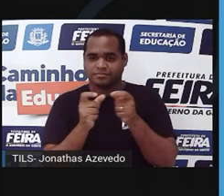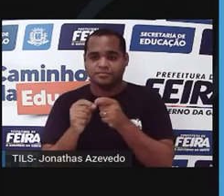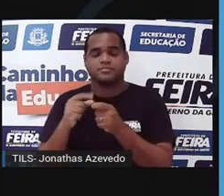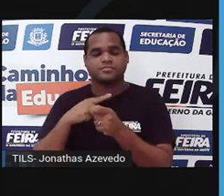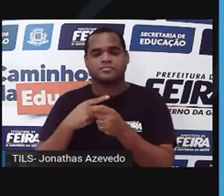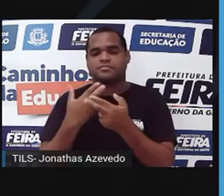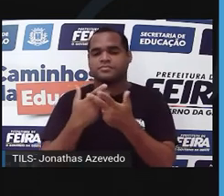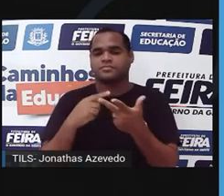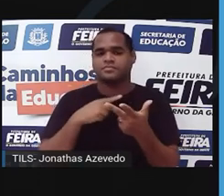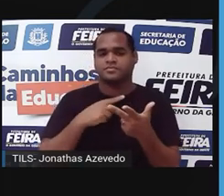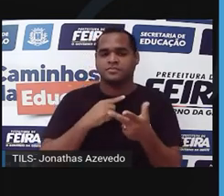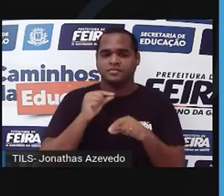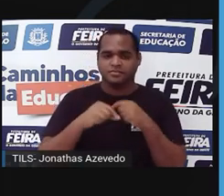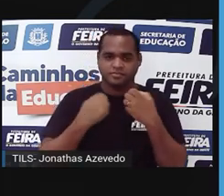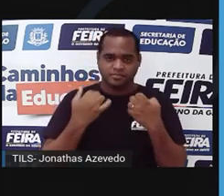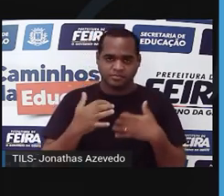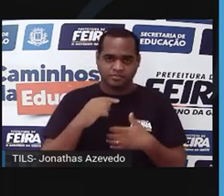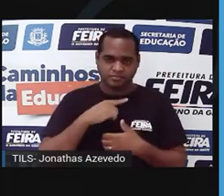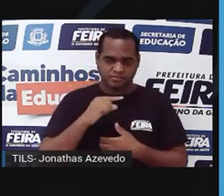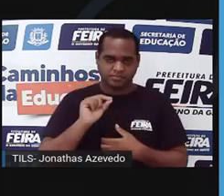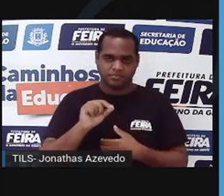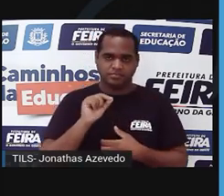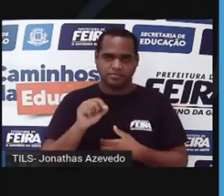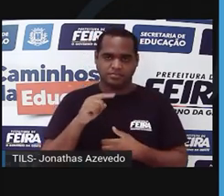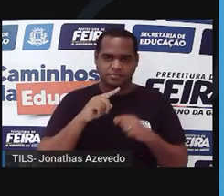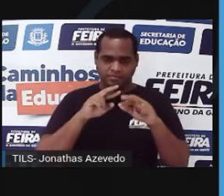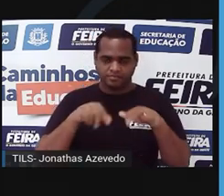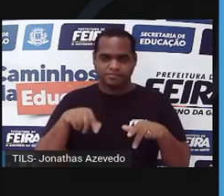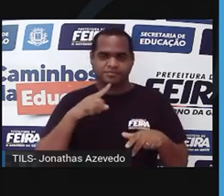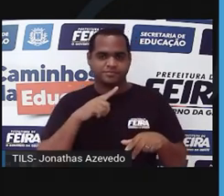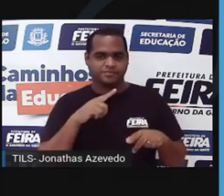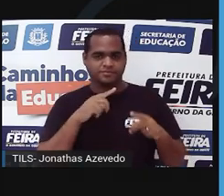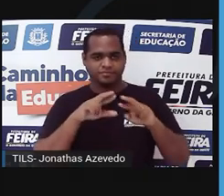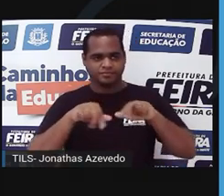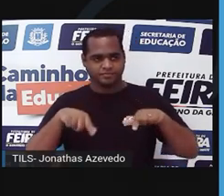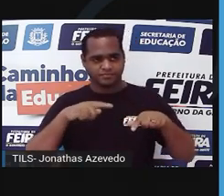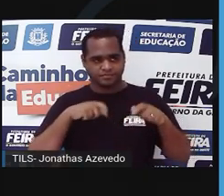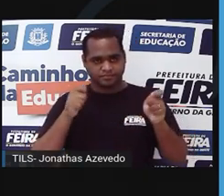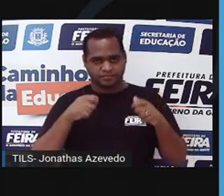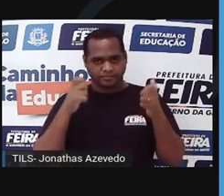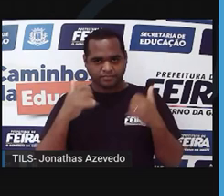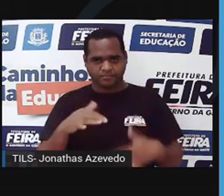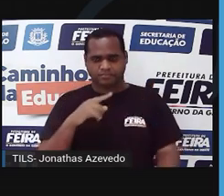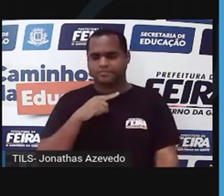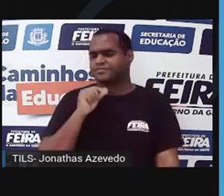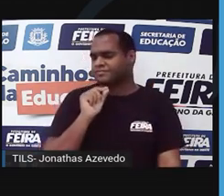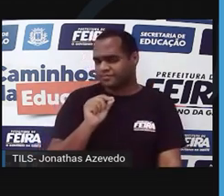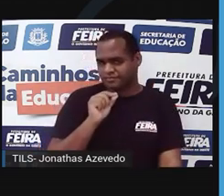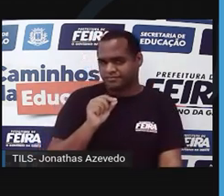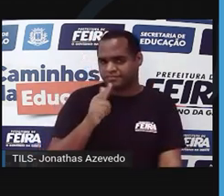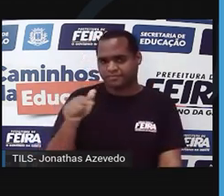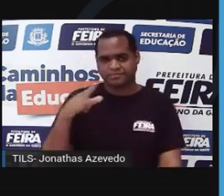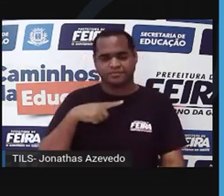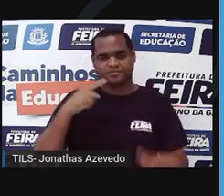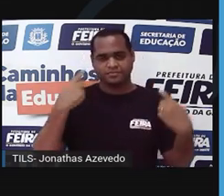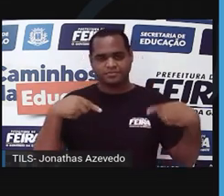dispersão pelos ambientes, permitindo a conquista de novos territórios. Então, vamos para o desafio.